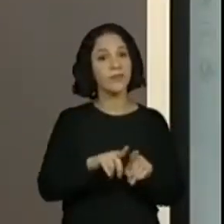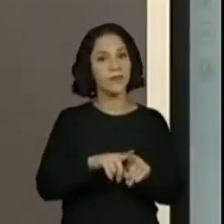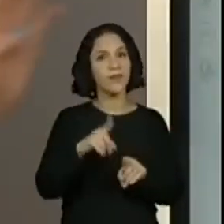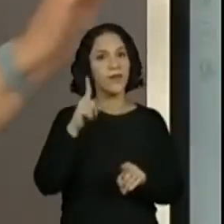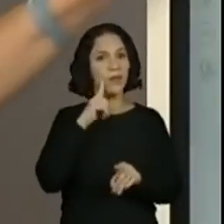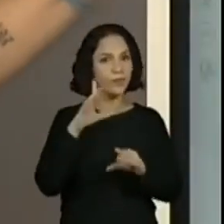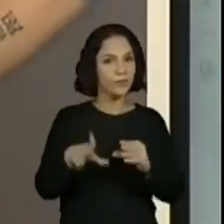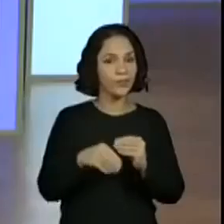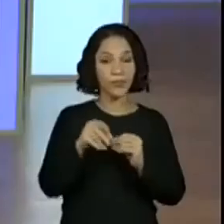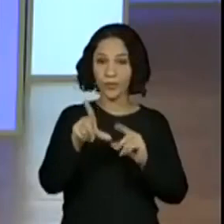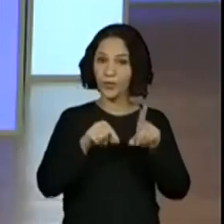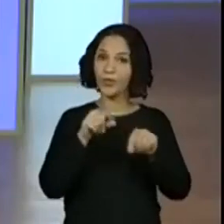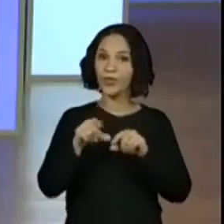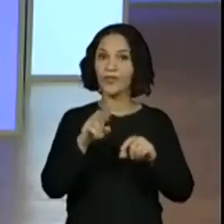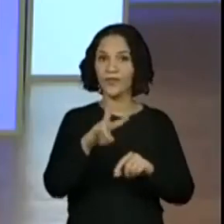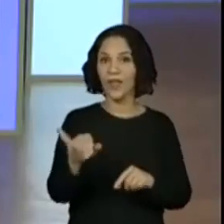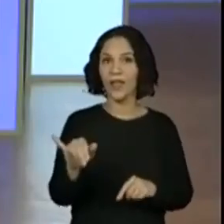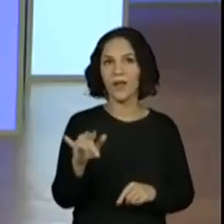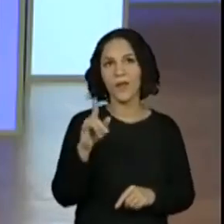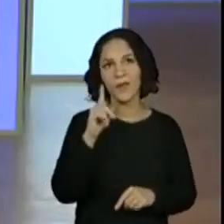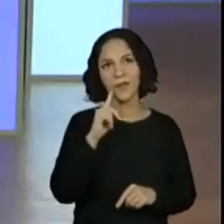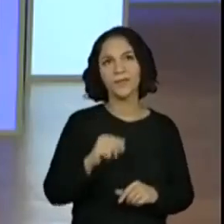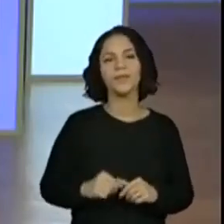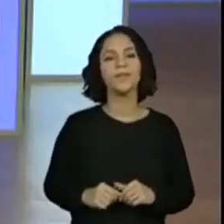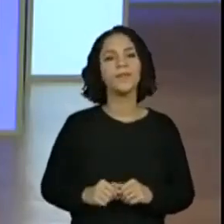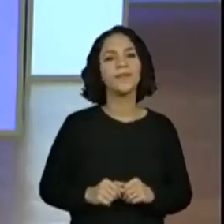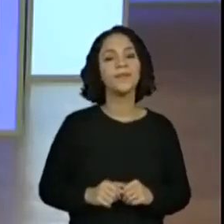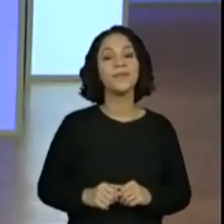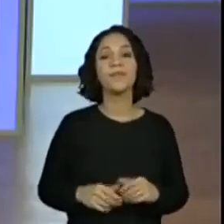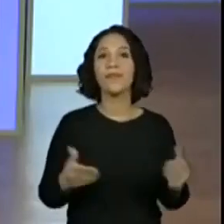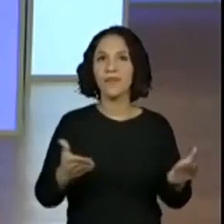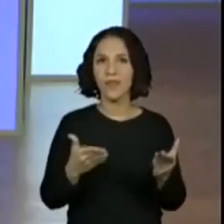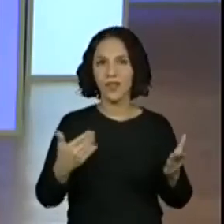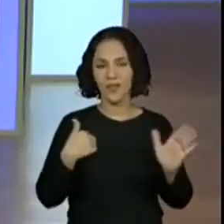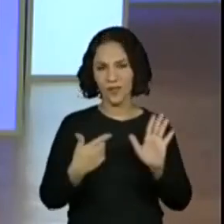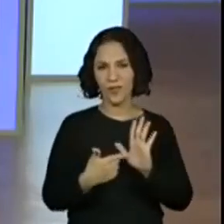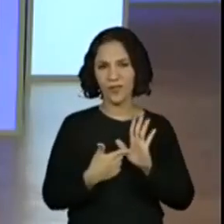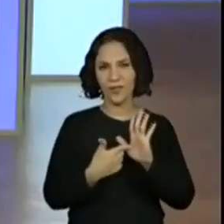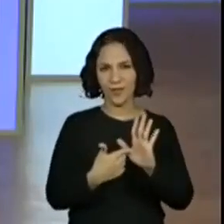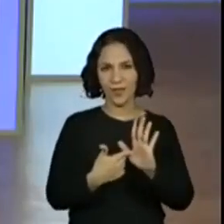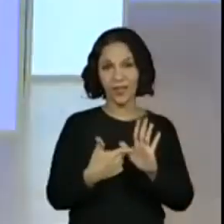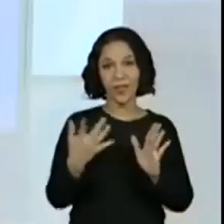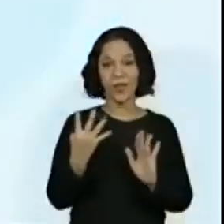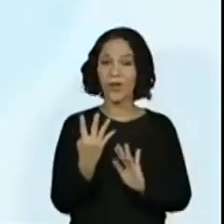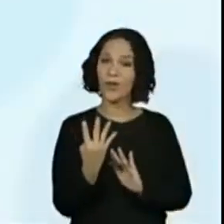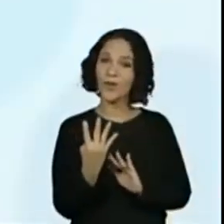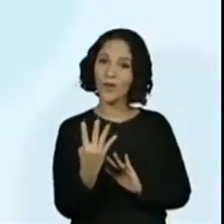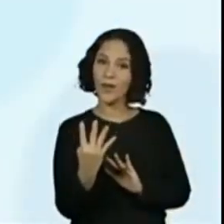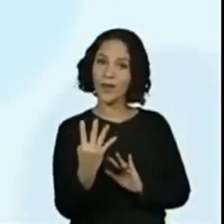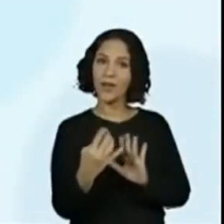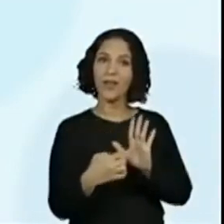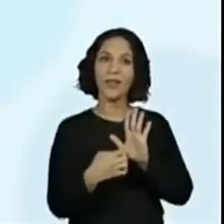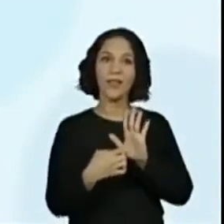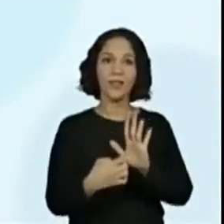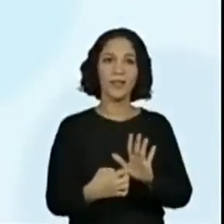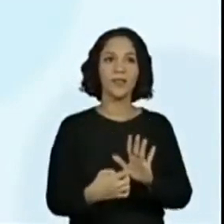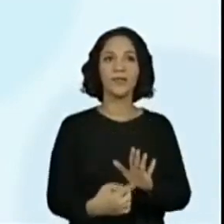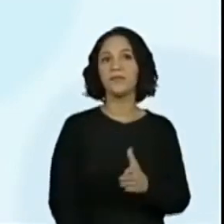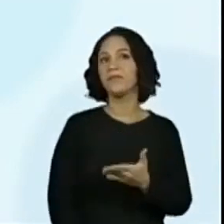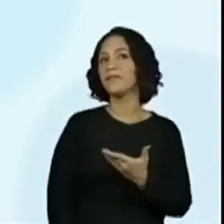ela que você vai escolher uma. Lembra? Olha só. Vou apresentar ela aqui com eles agora. Na escrita.